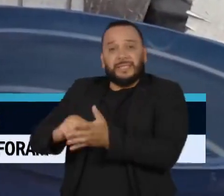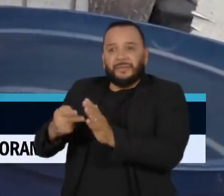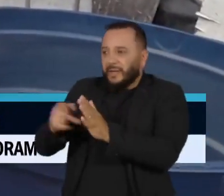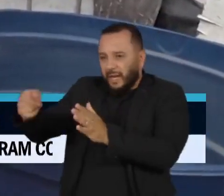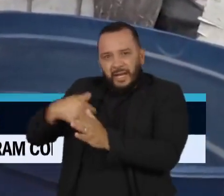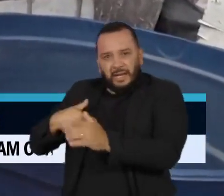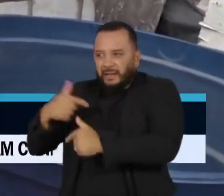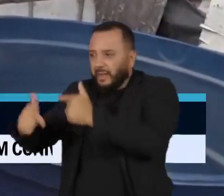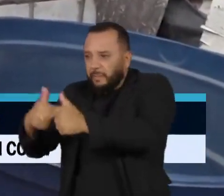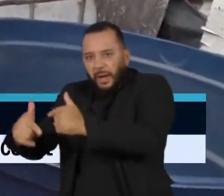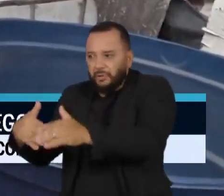desenvolvimento econômico do país.